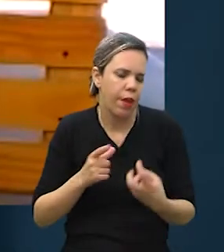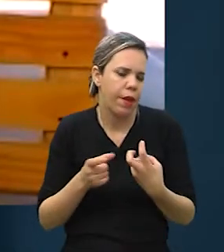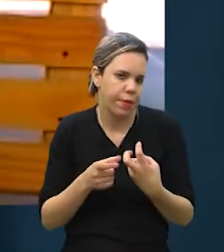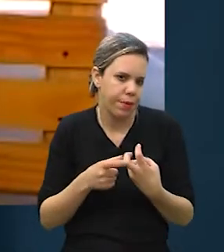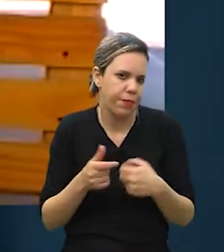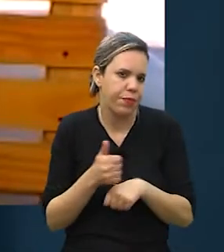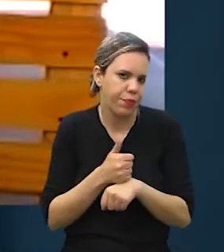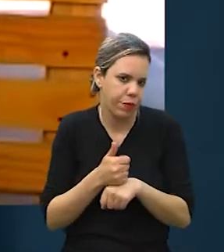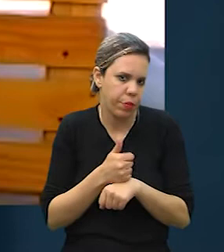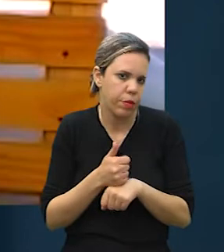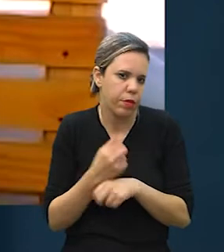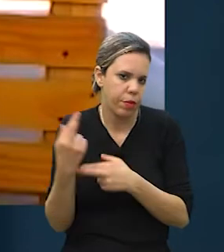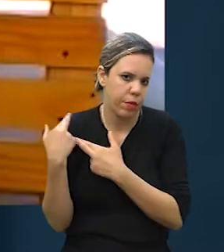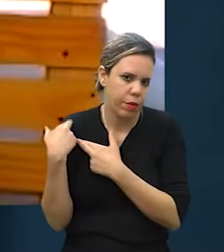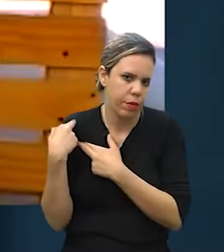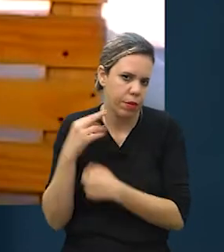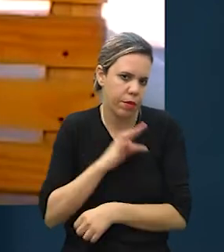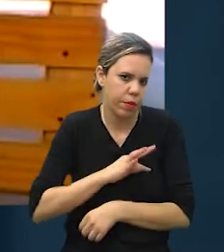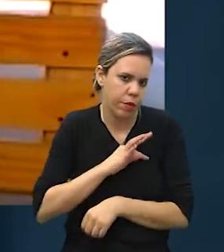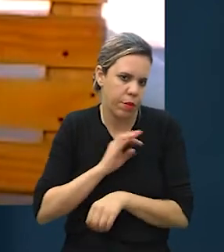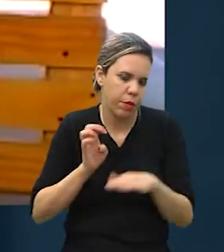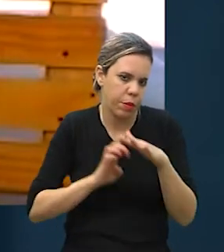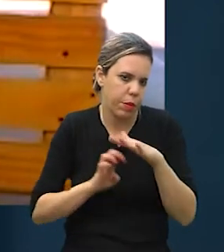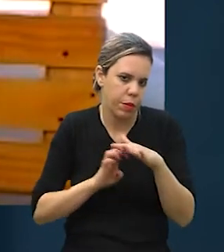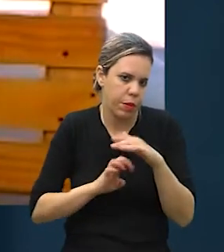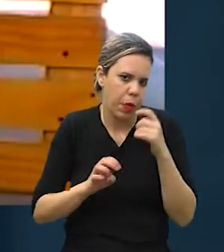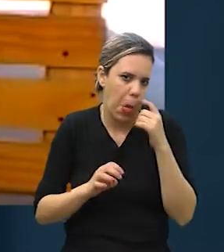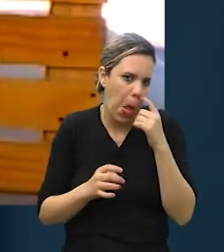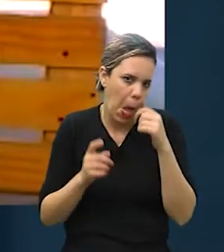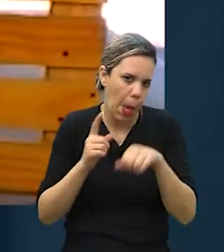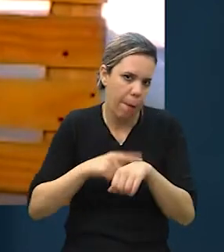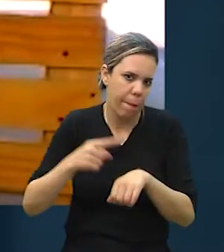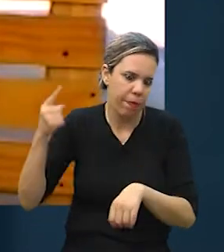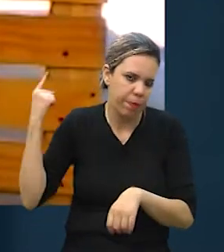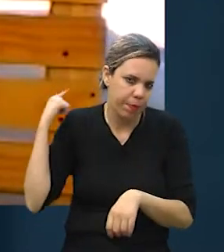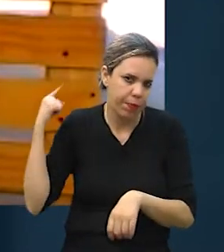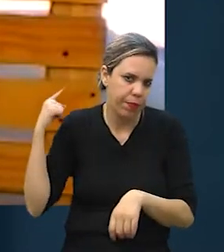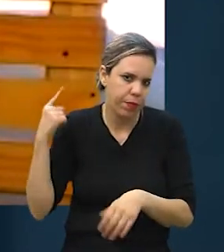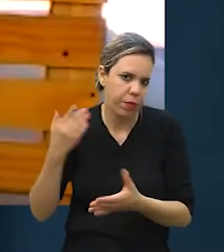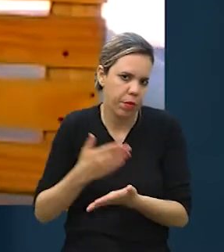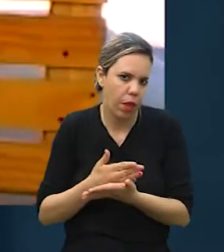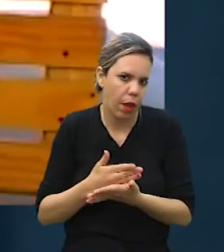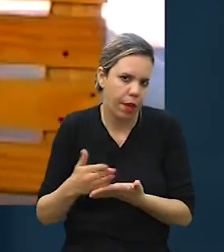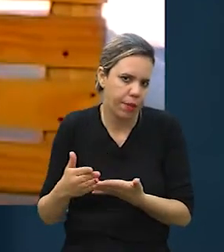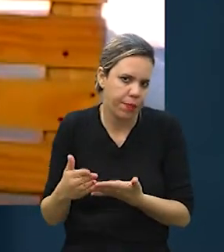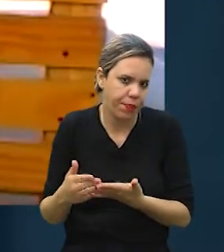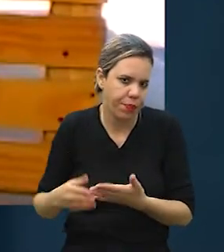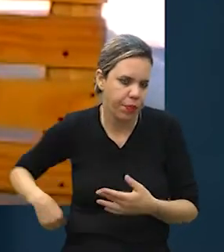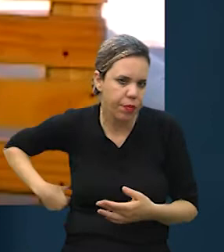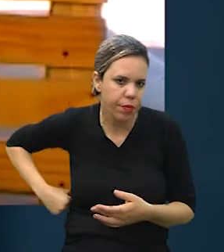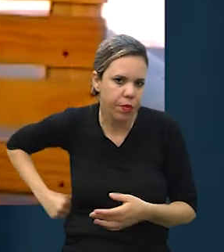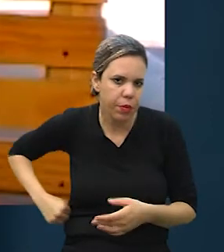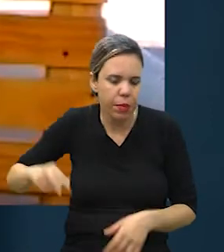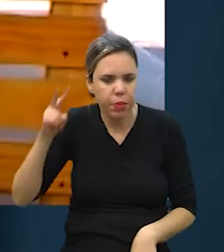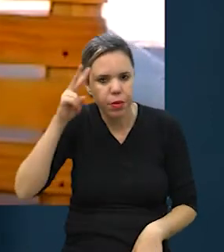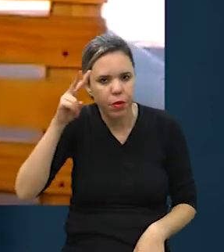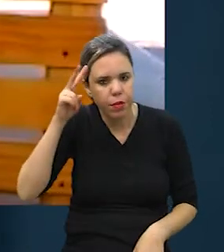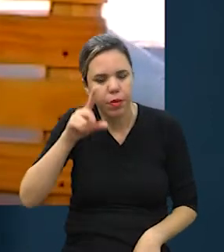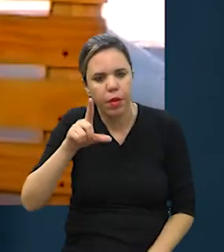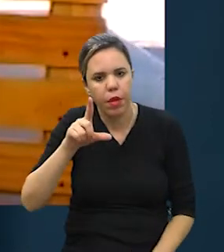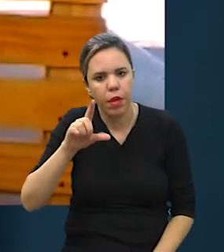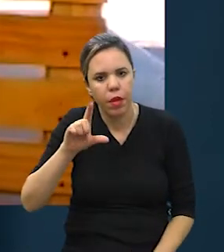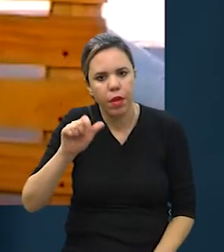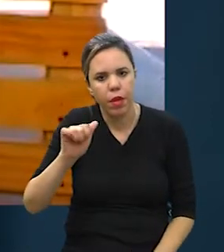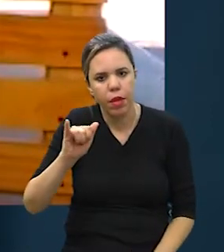um veterinário que é o nosso responsável técnico da empresa. Naquele momento, a gente começou com a história